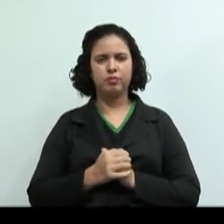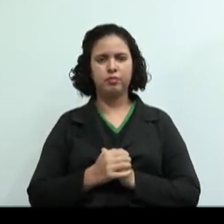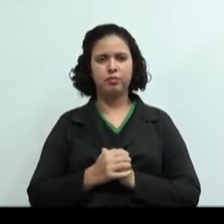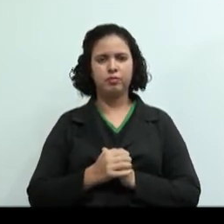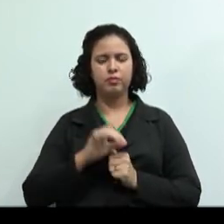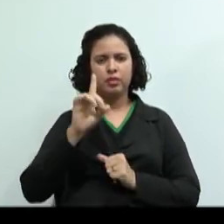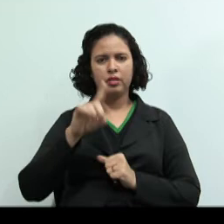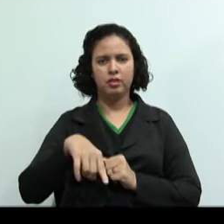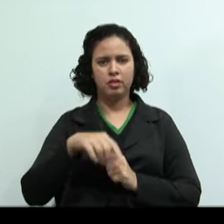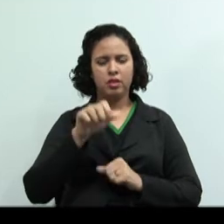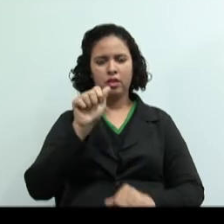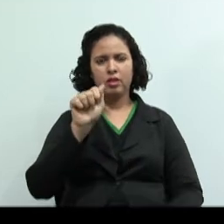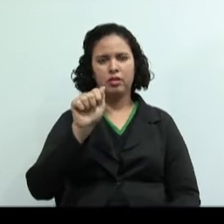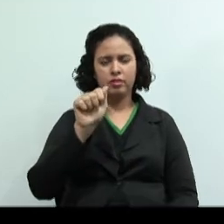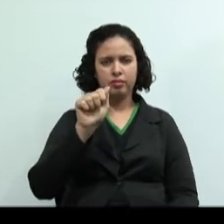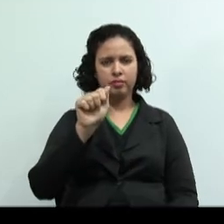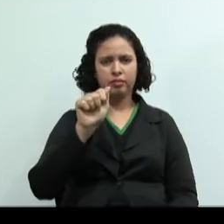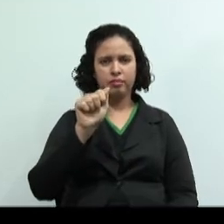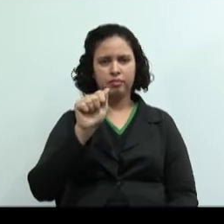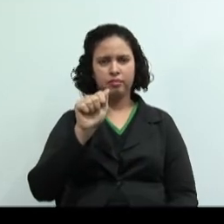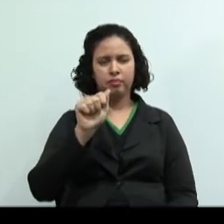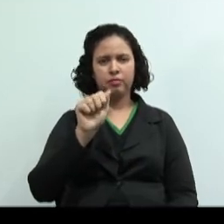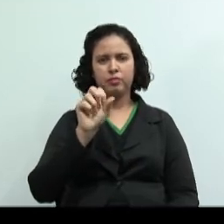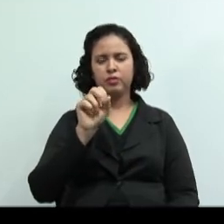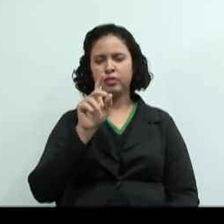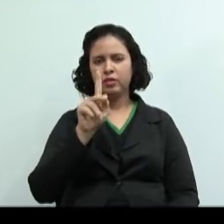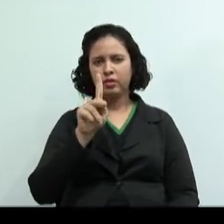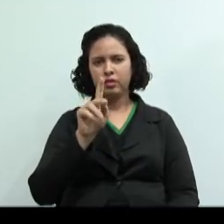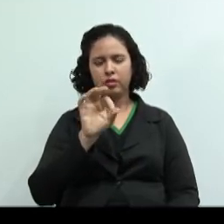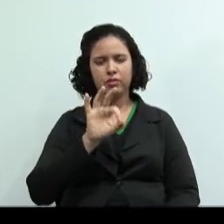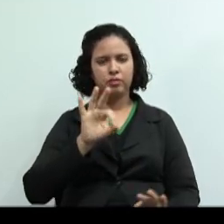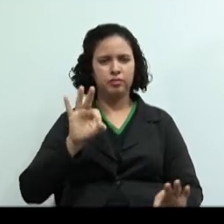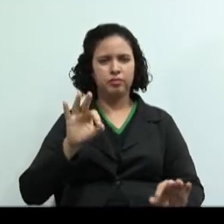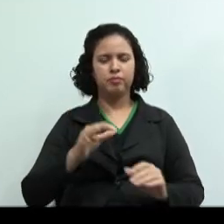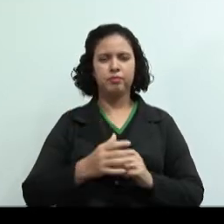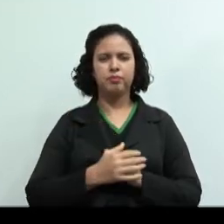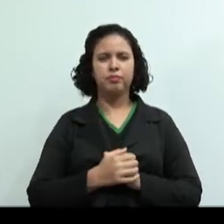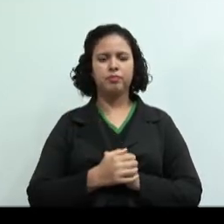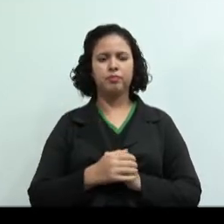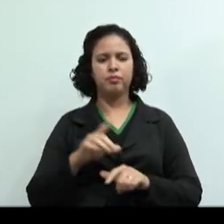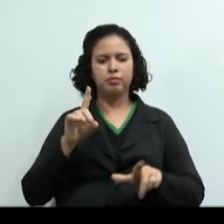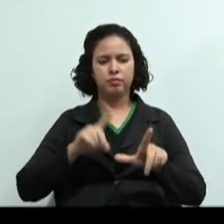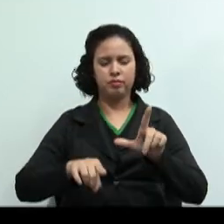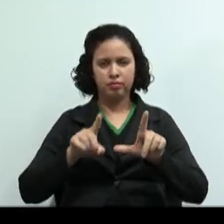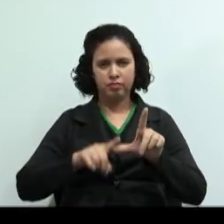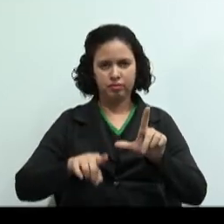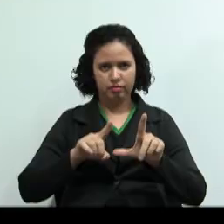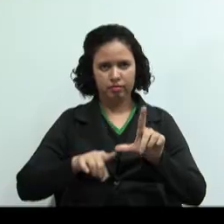Alternativa A. Alternativa A. Muito bem. Então, é a letra A.